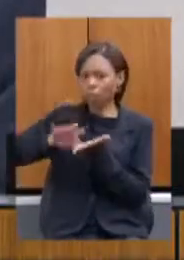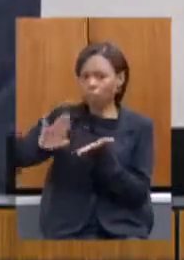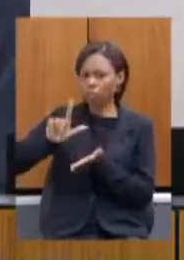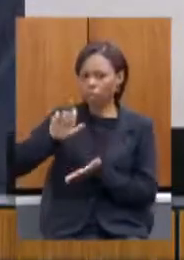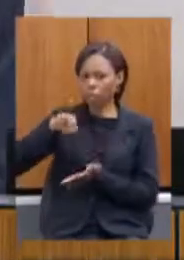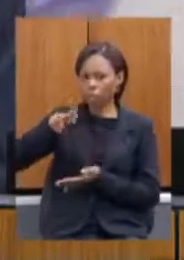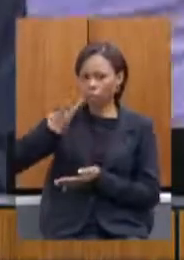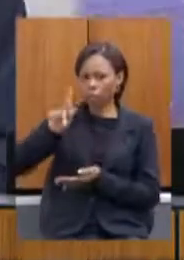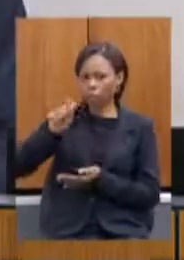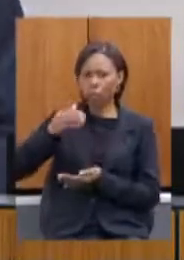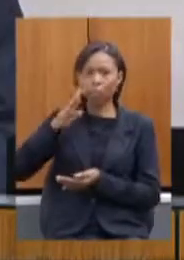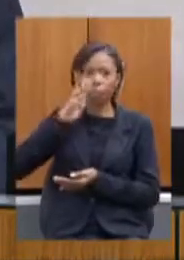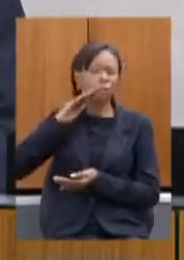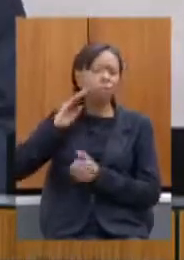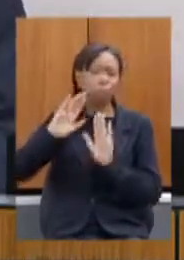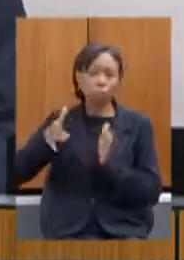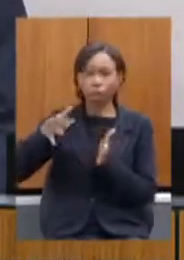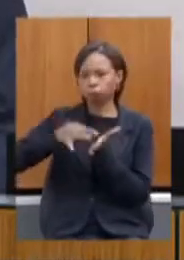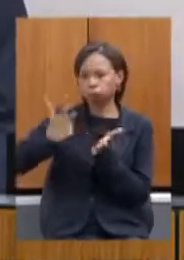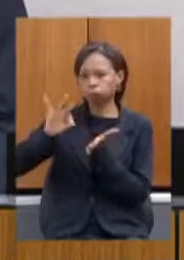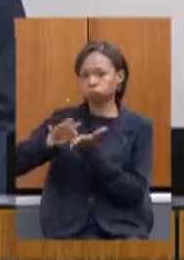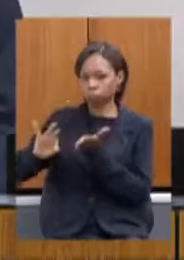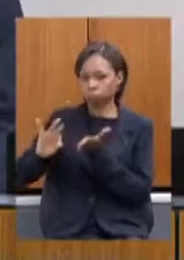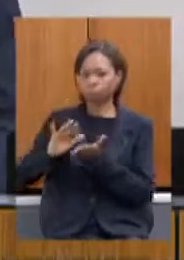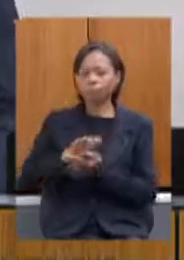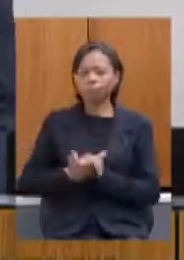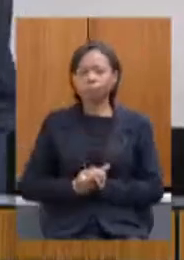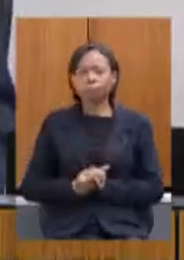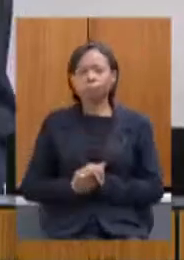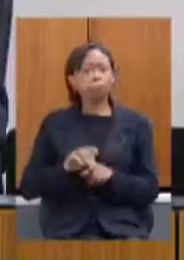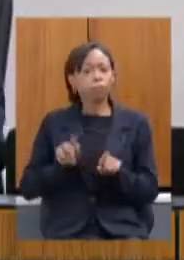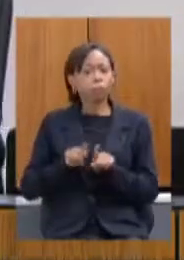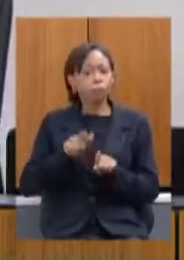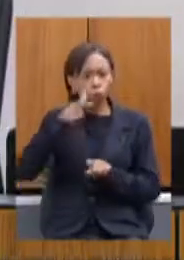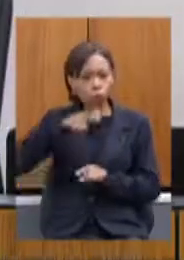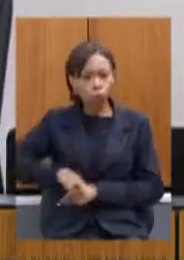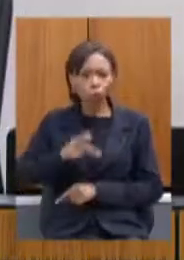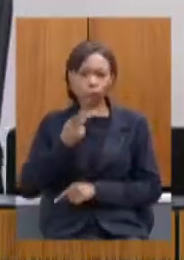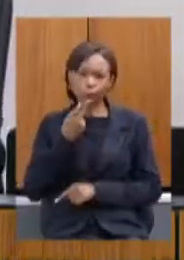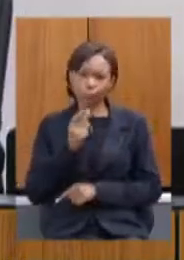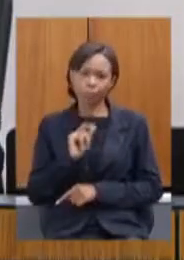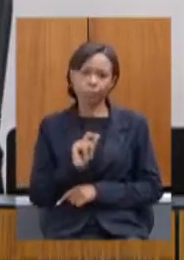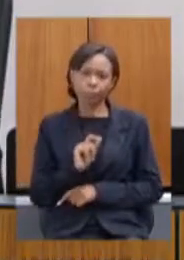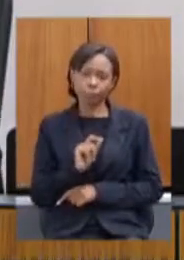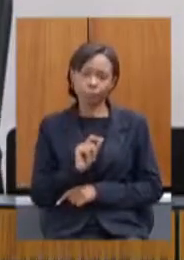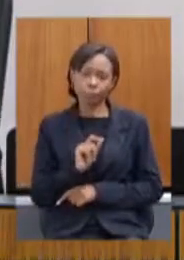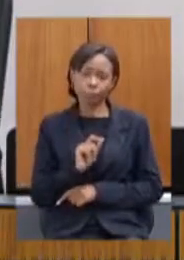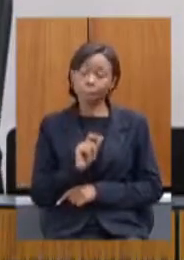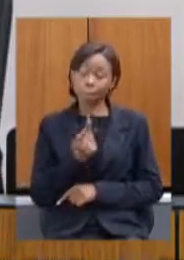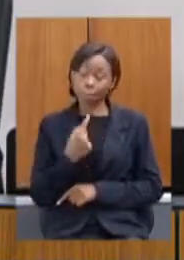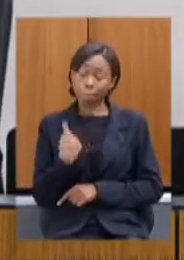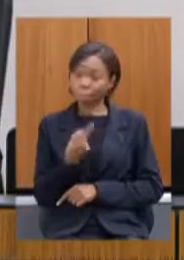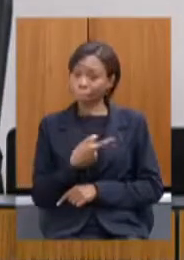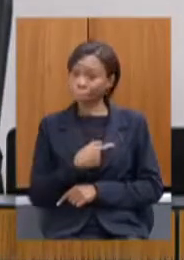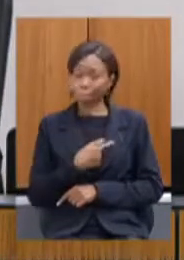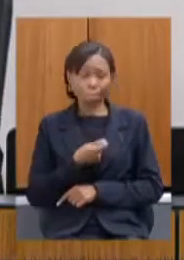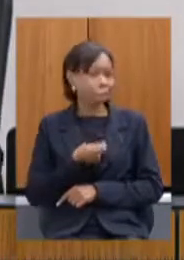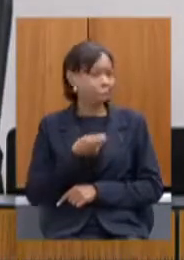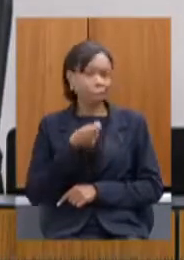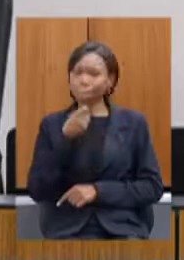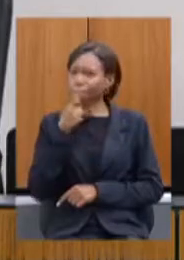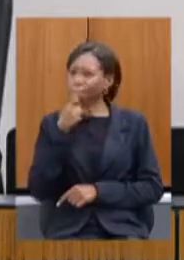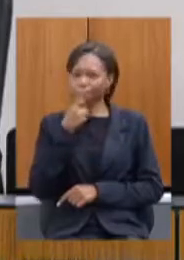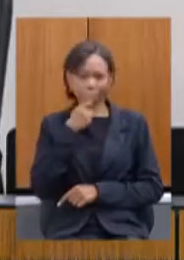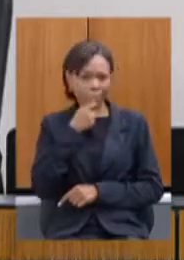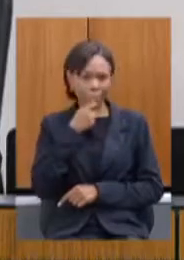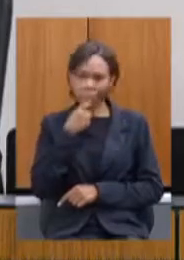da deputada Beatriz e reforço secretário nós ainda não chegamos no